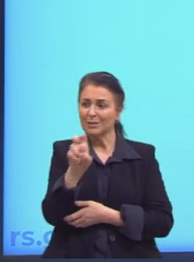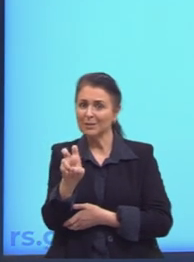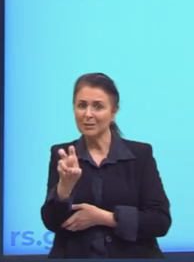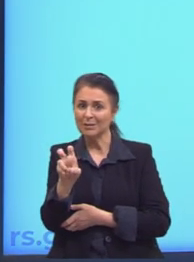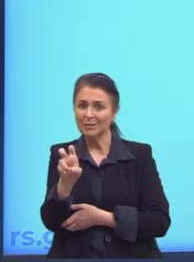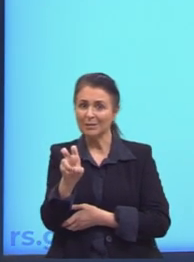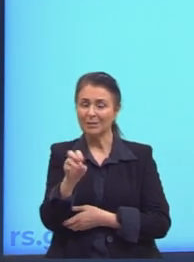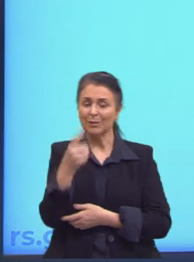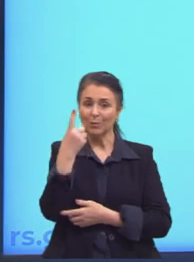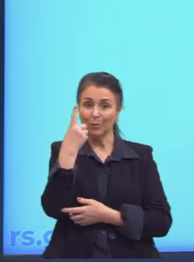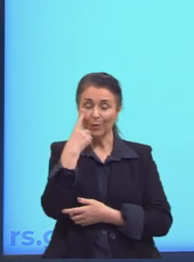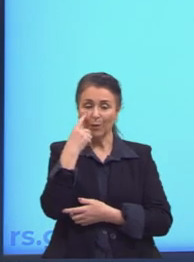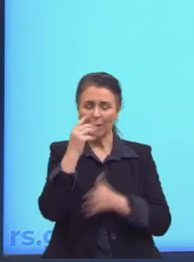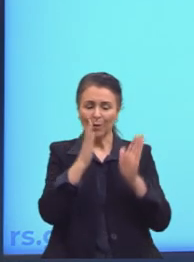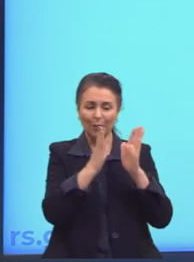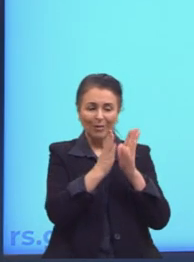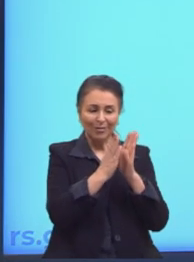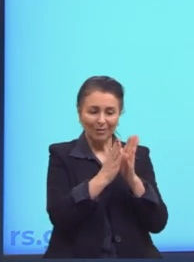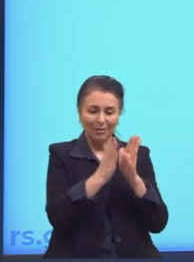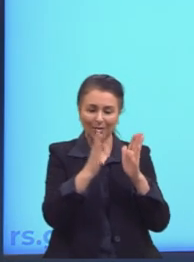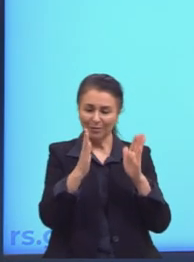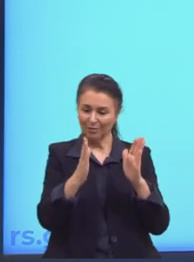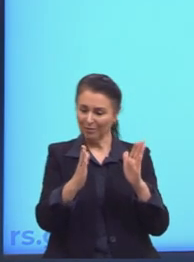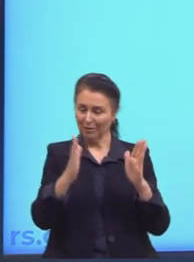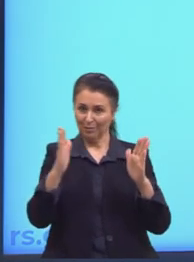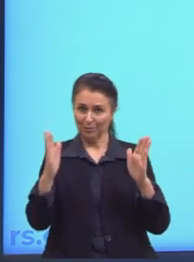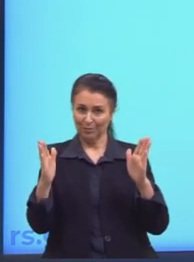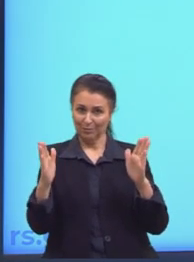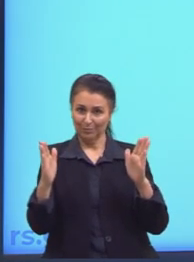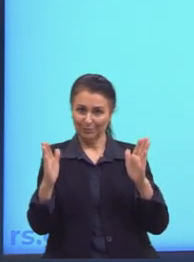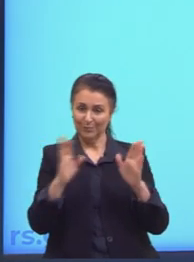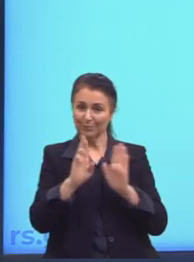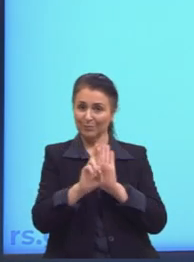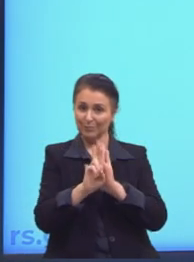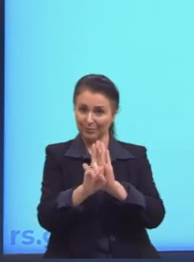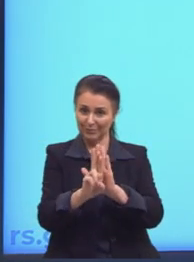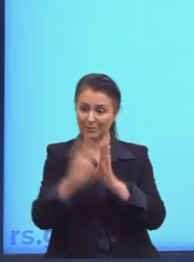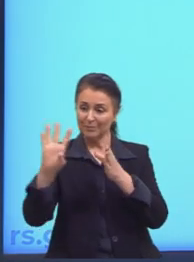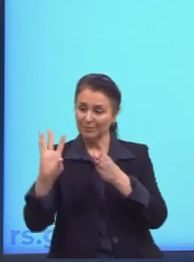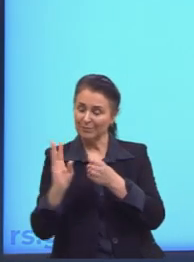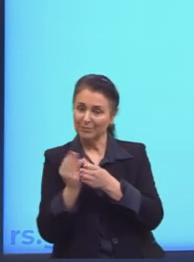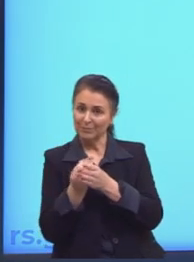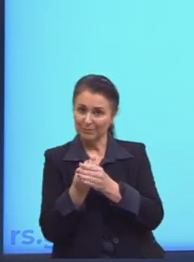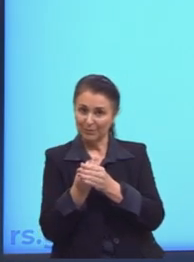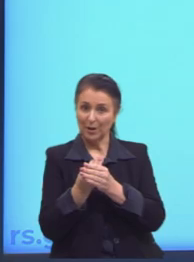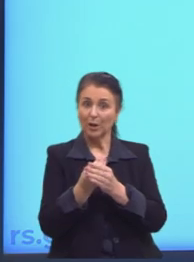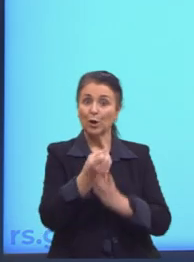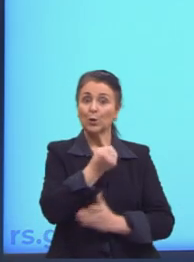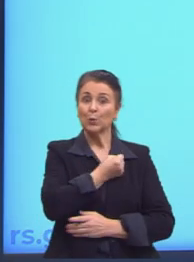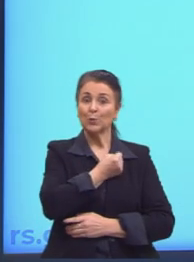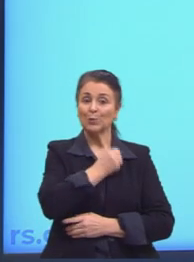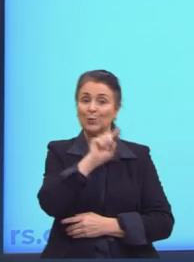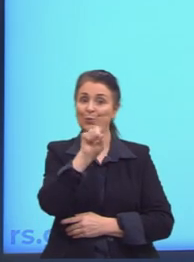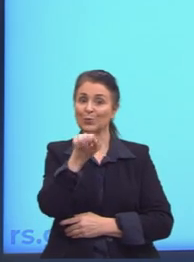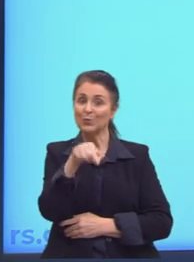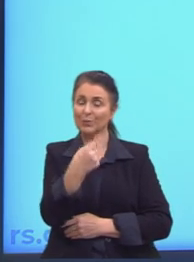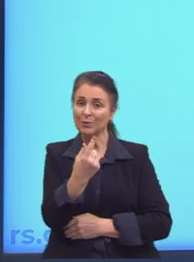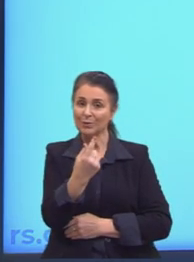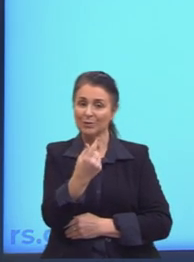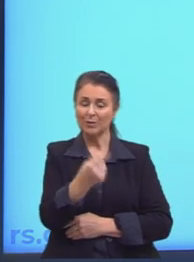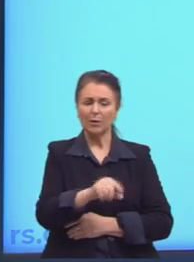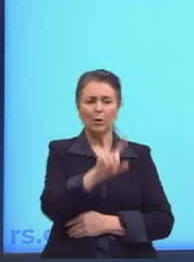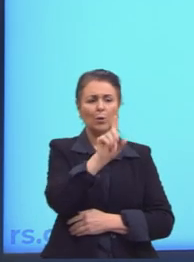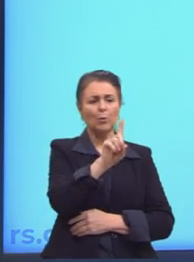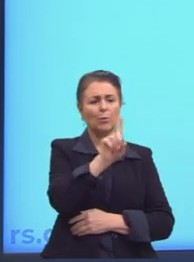olhar nesses intervalos aqui, que representam ali conjuntos, né? Números com vírgula. Onde está compreendido 1